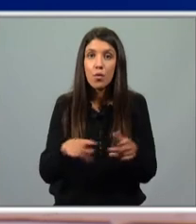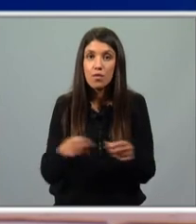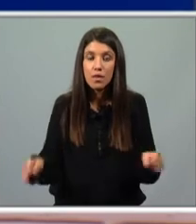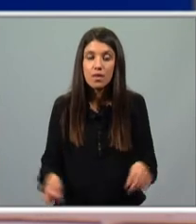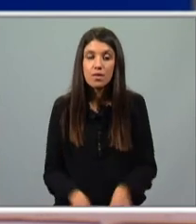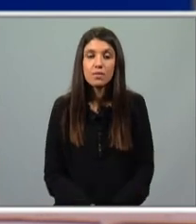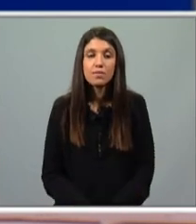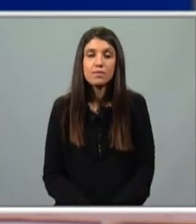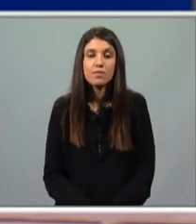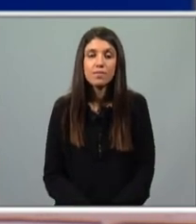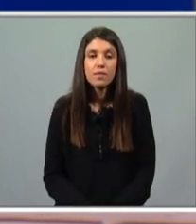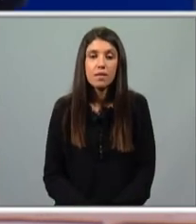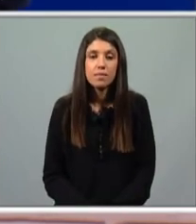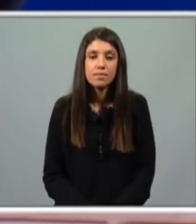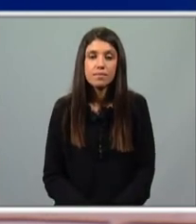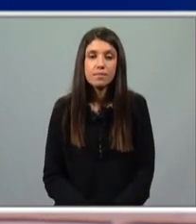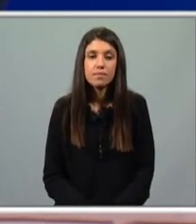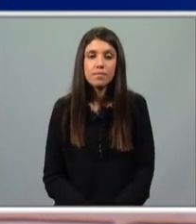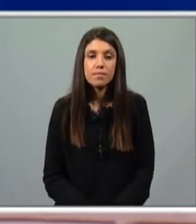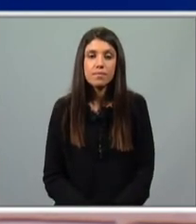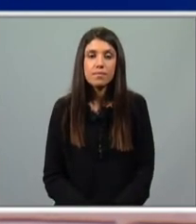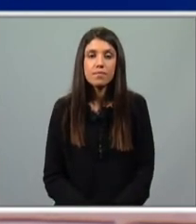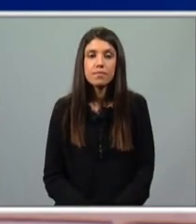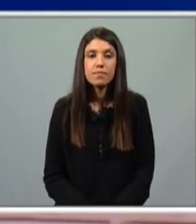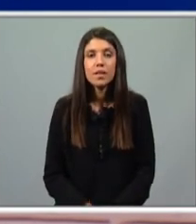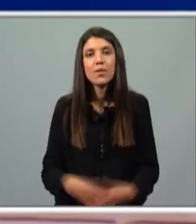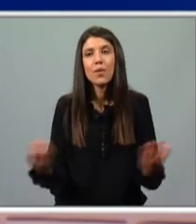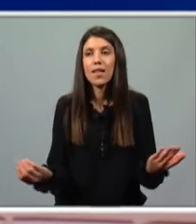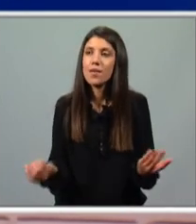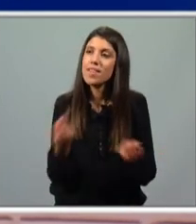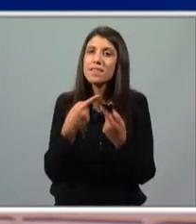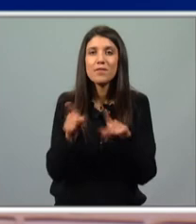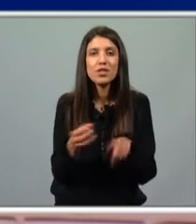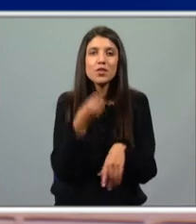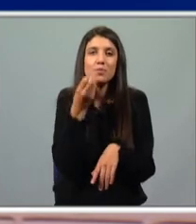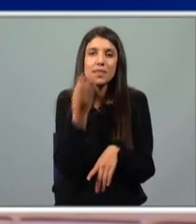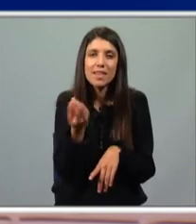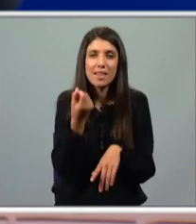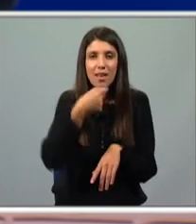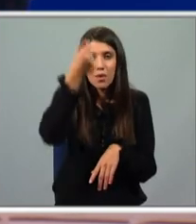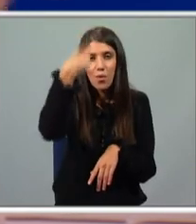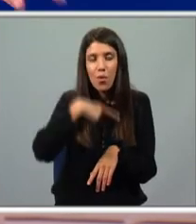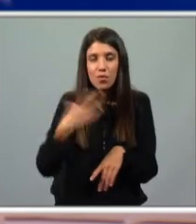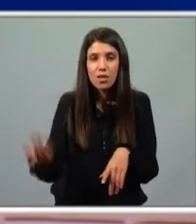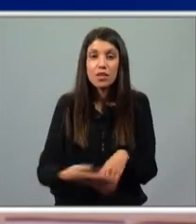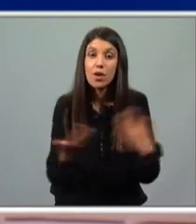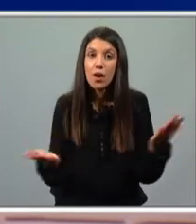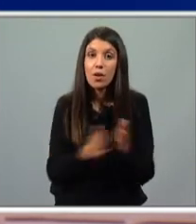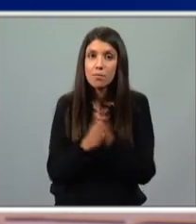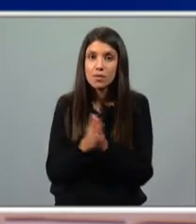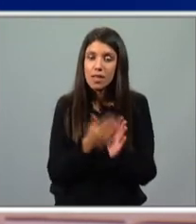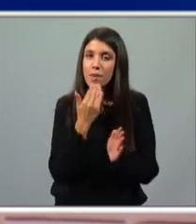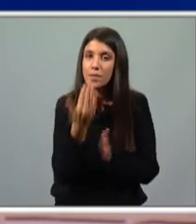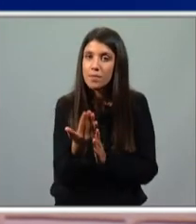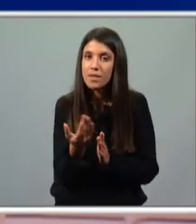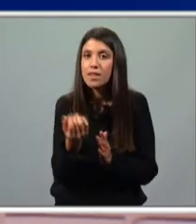que faz uma abordagem diferente da obra. Vais ter oportunidade aqui, eu vou-te pedir, vou-te pedindo